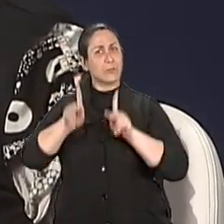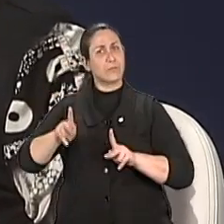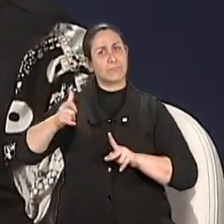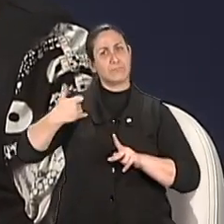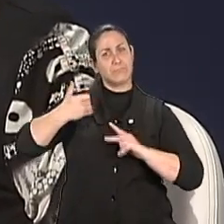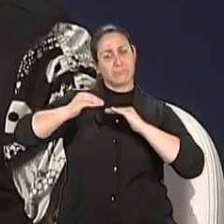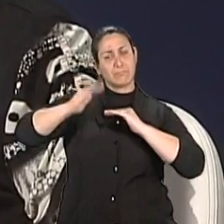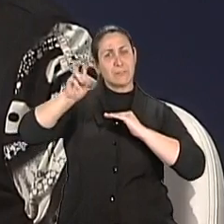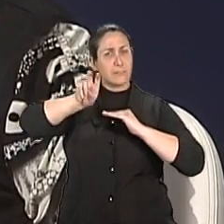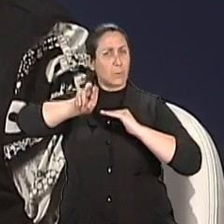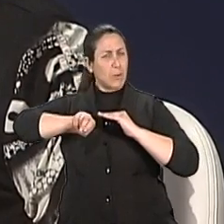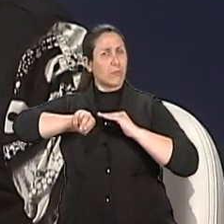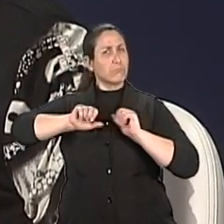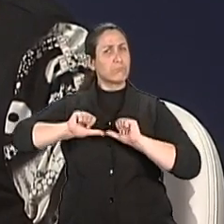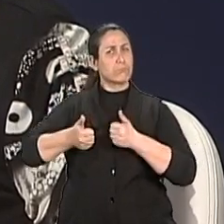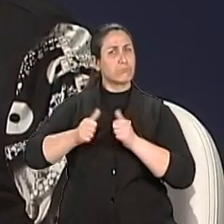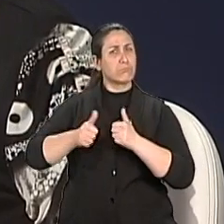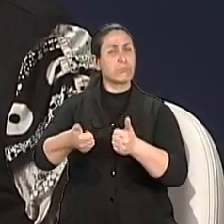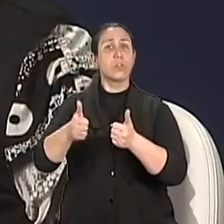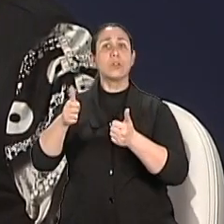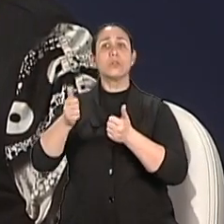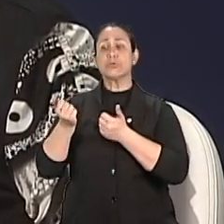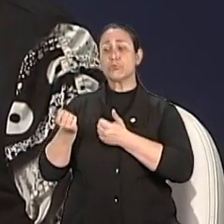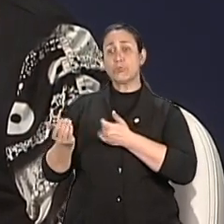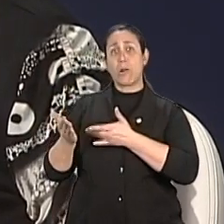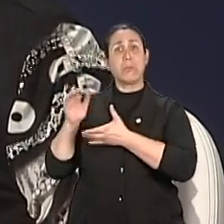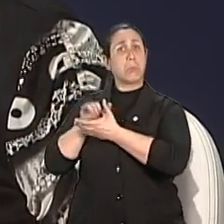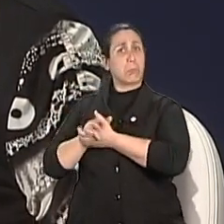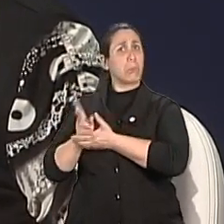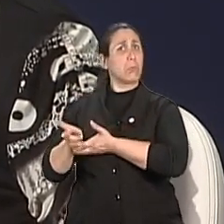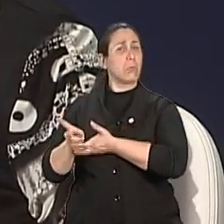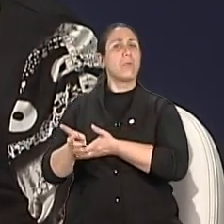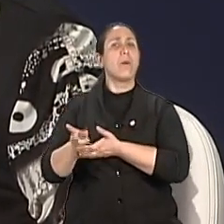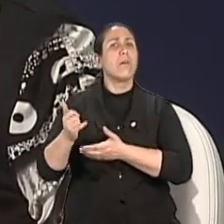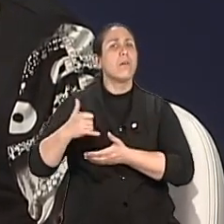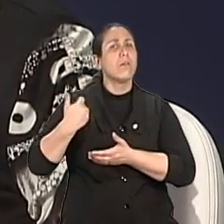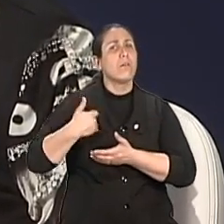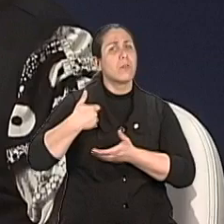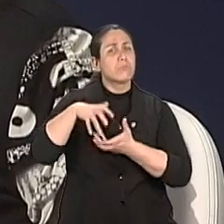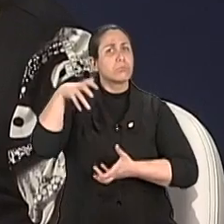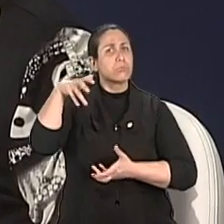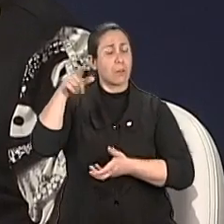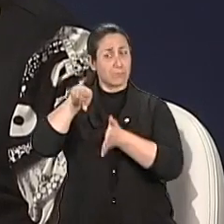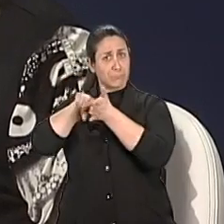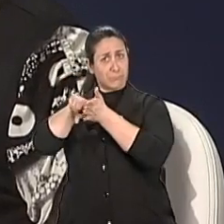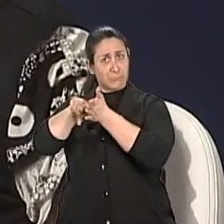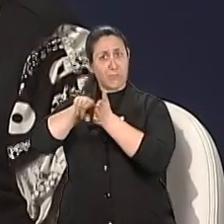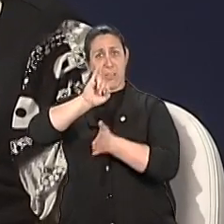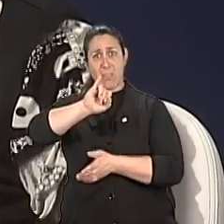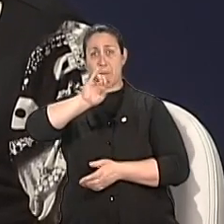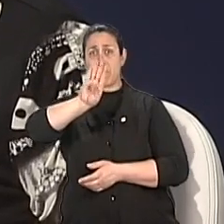divorciando mais que os jovens. Prestar atenção, é isso mesmo. A constatação é do Instituto Brasileiro de Geografia e